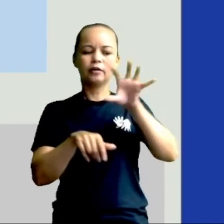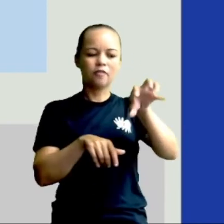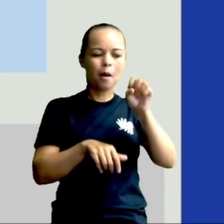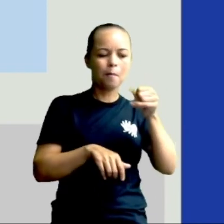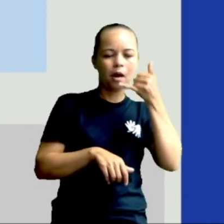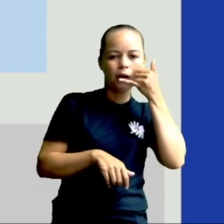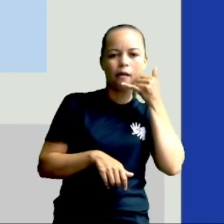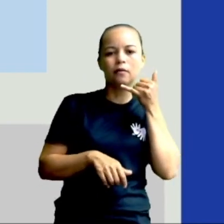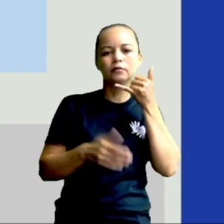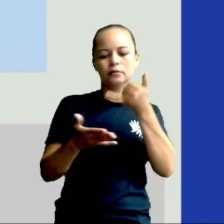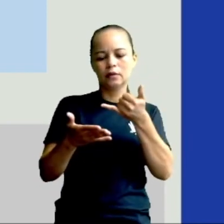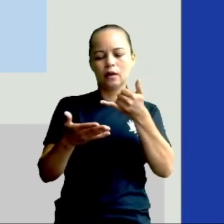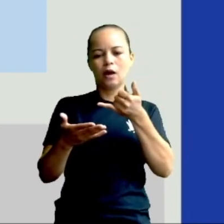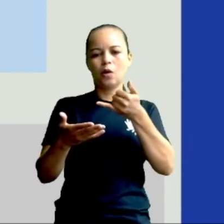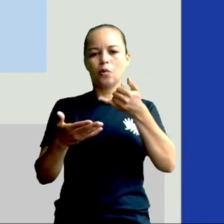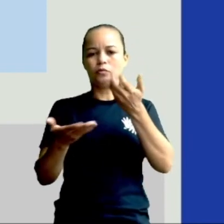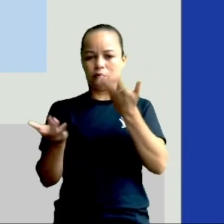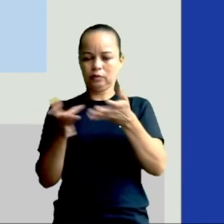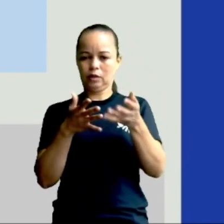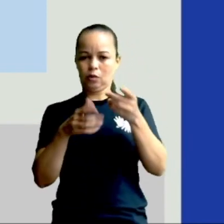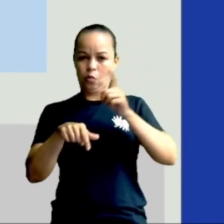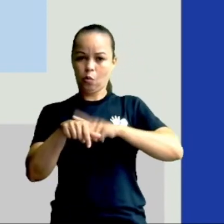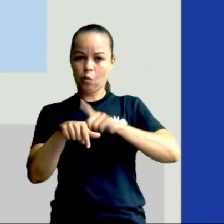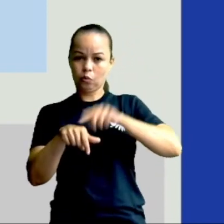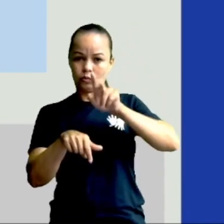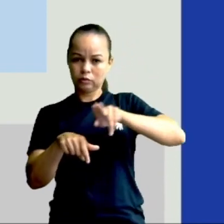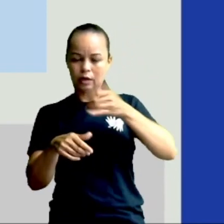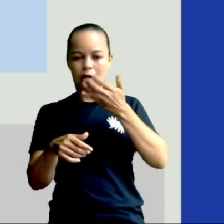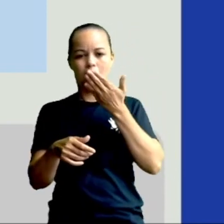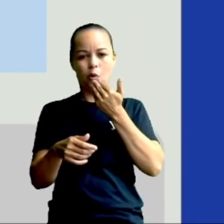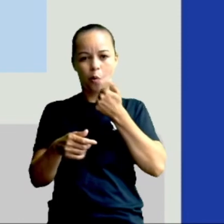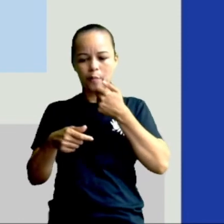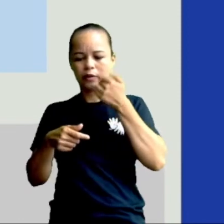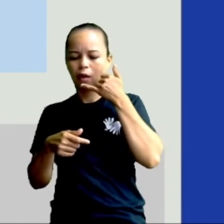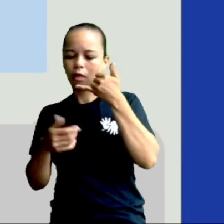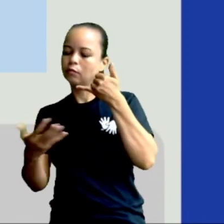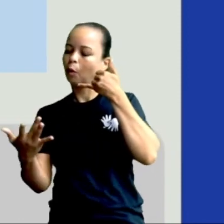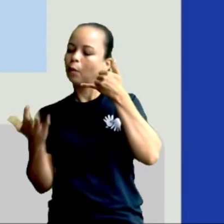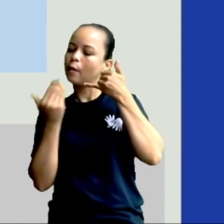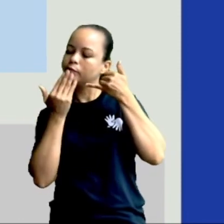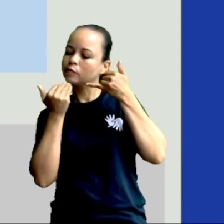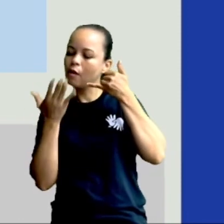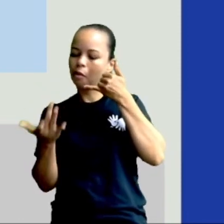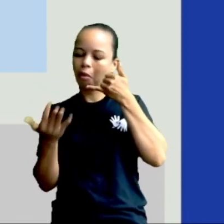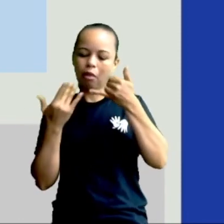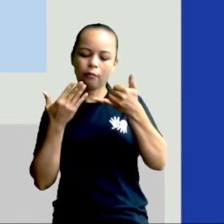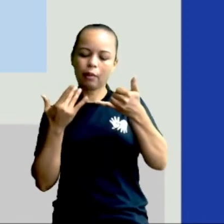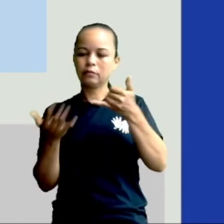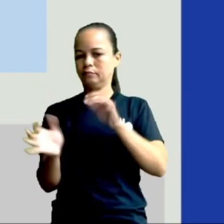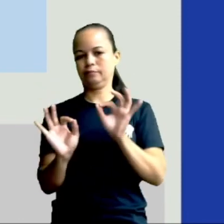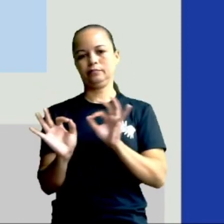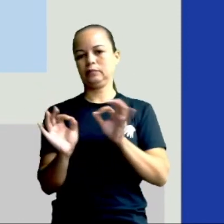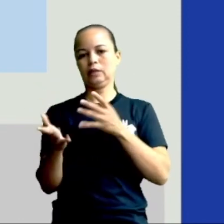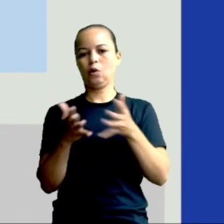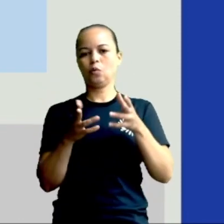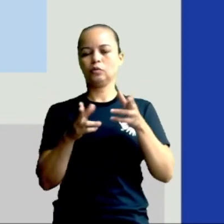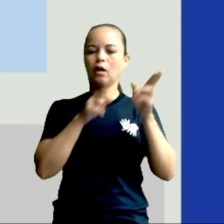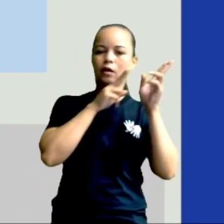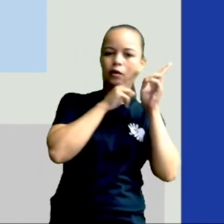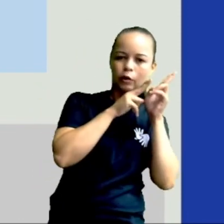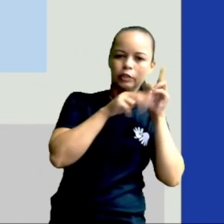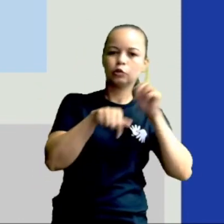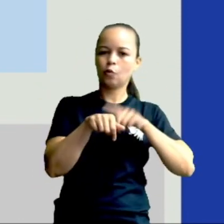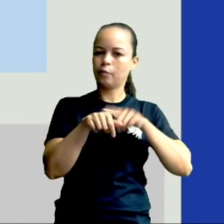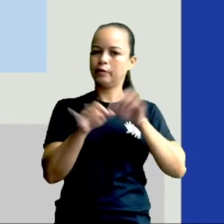usar o celular na hora das refeições. Não usar o celular antes de dormir, que isso prejudica o sono. E